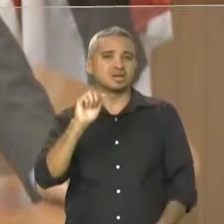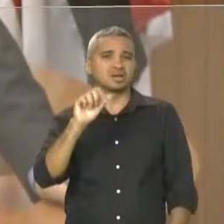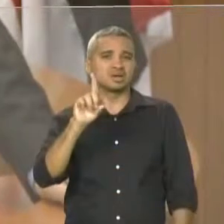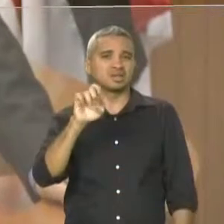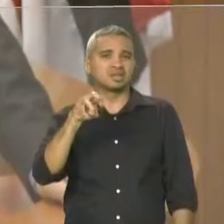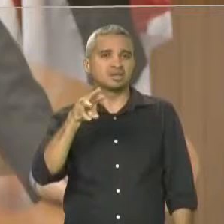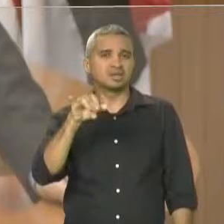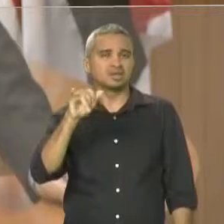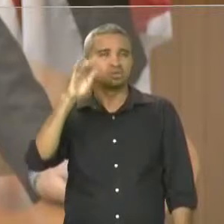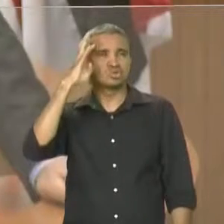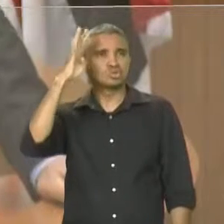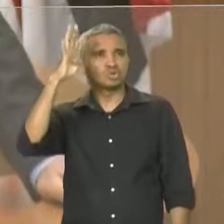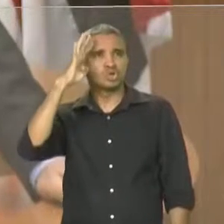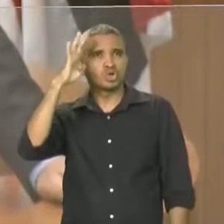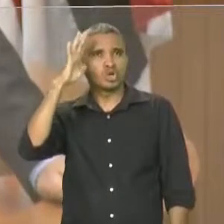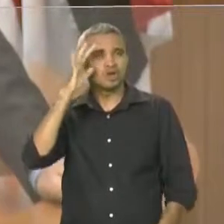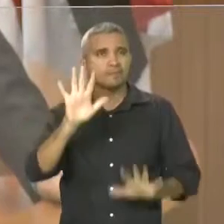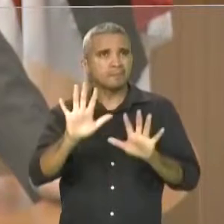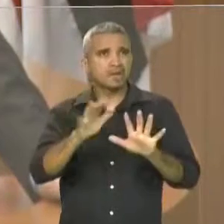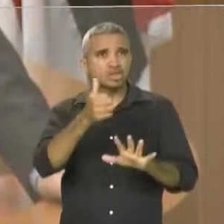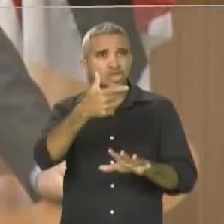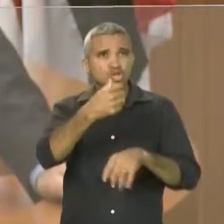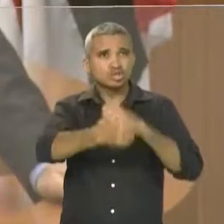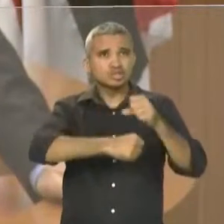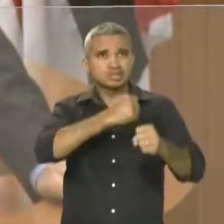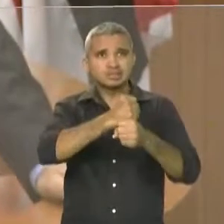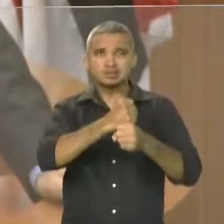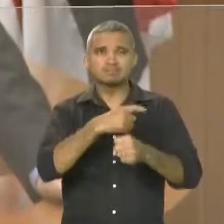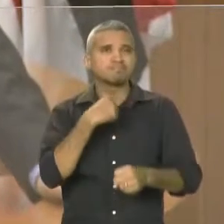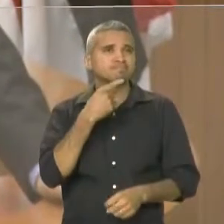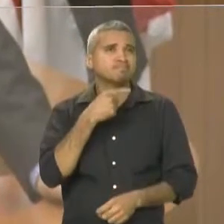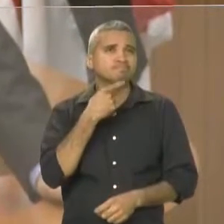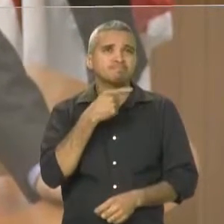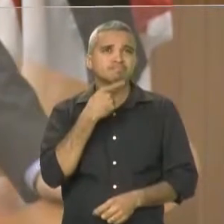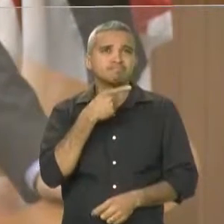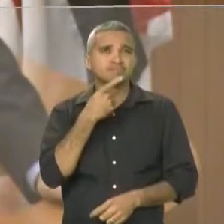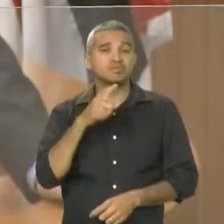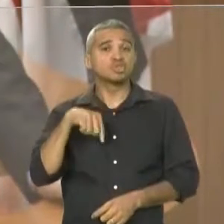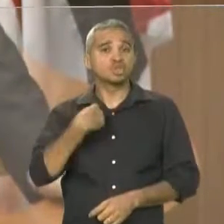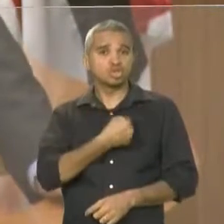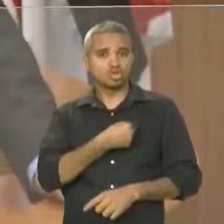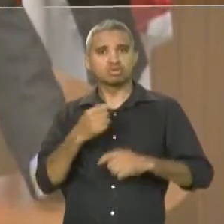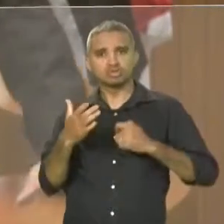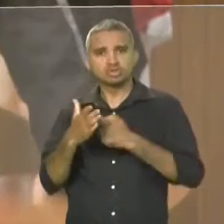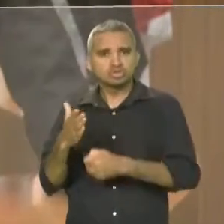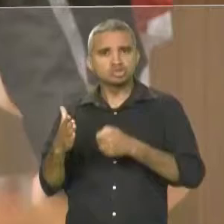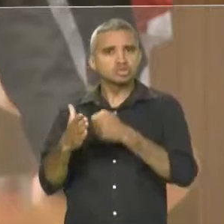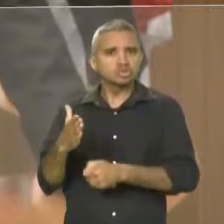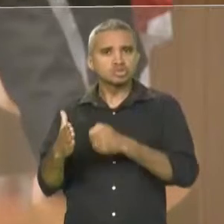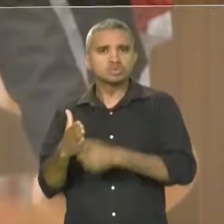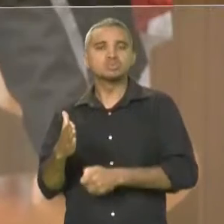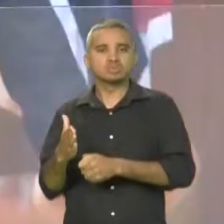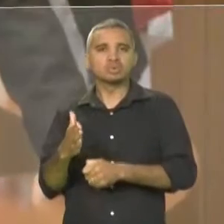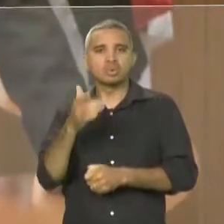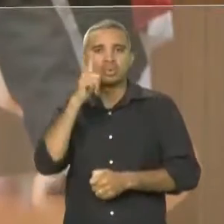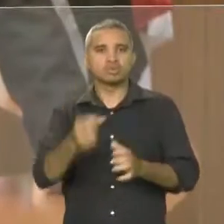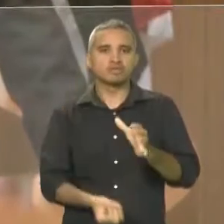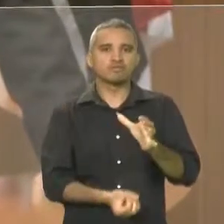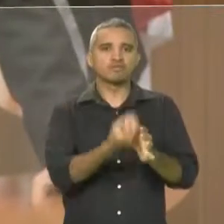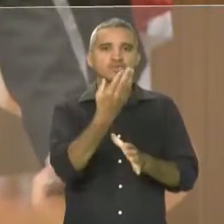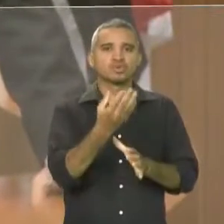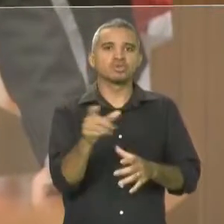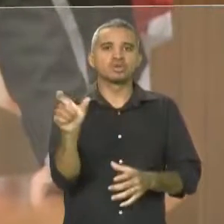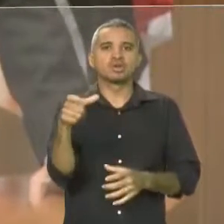em 12 anos, não tinha conseguido. E nós lutamos e conseguimos implantar o Vale Livro